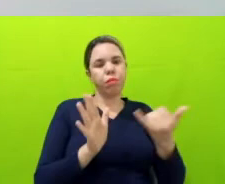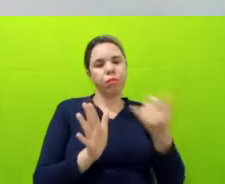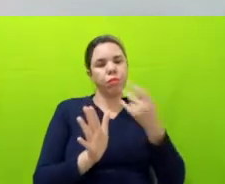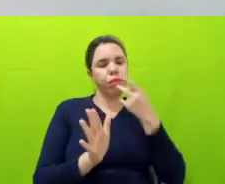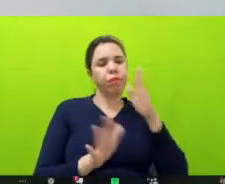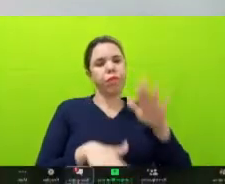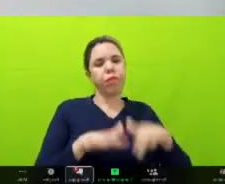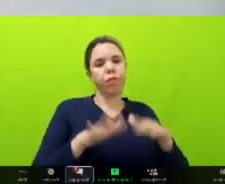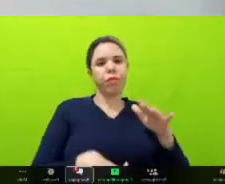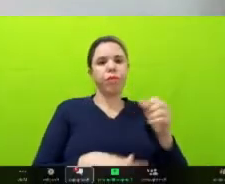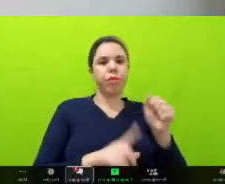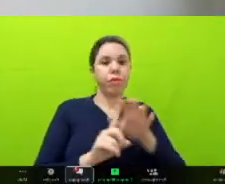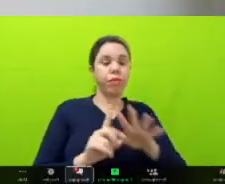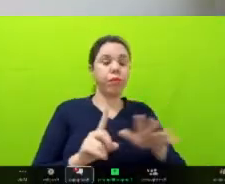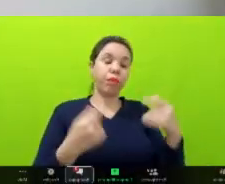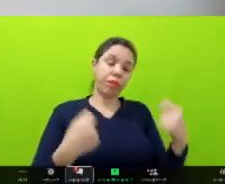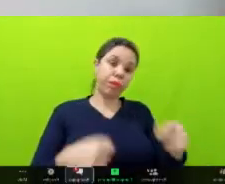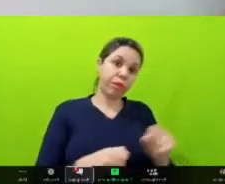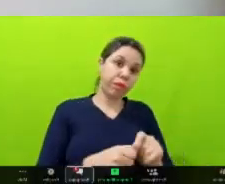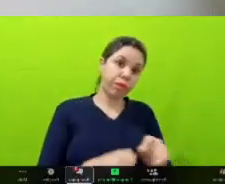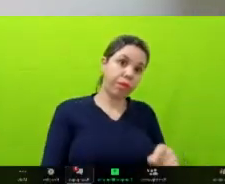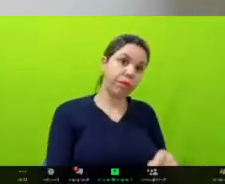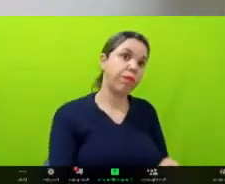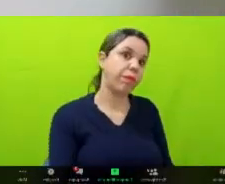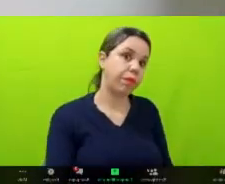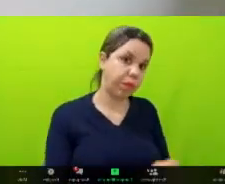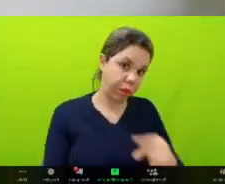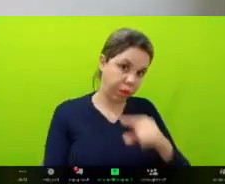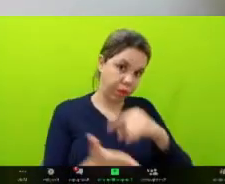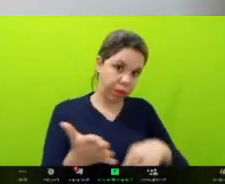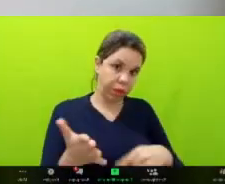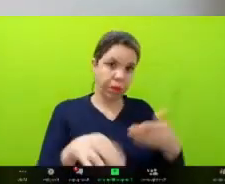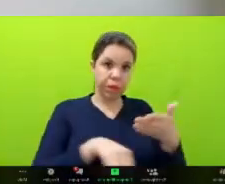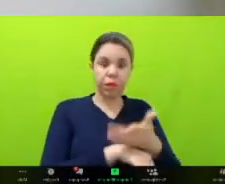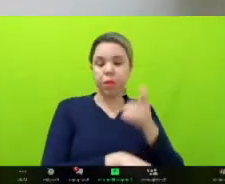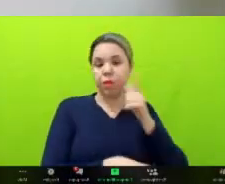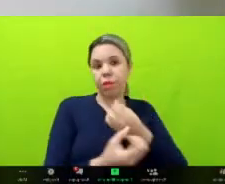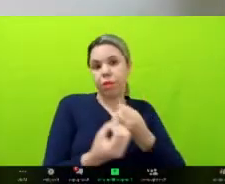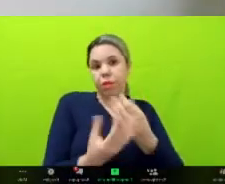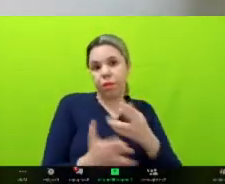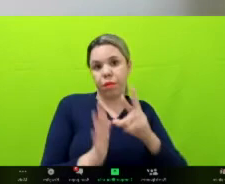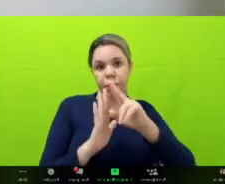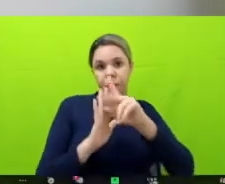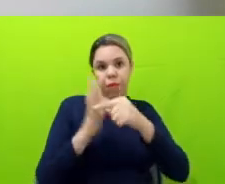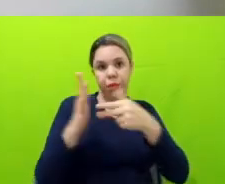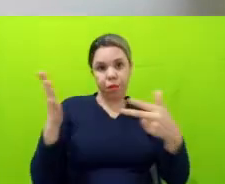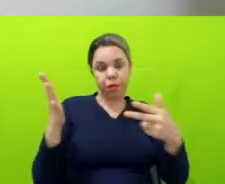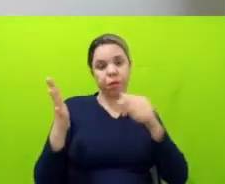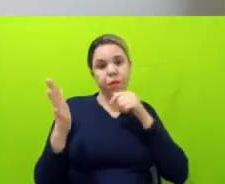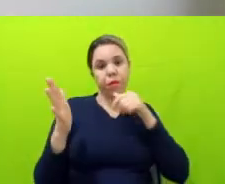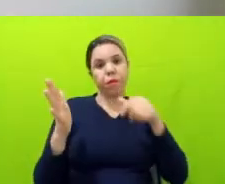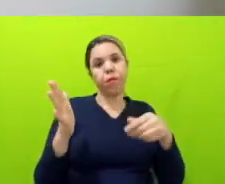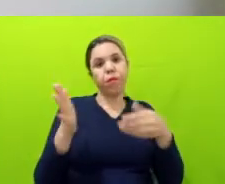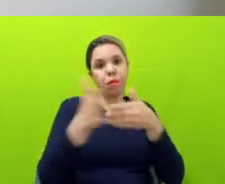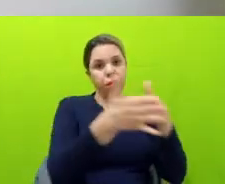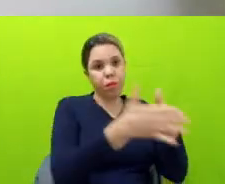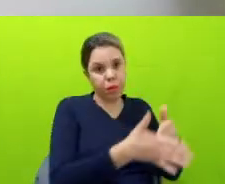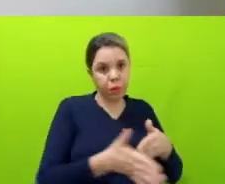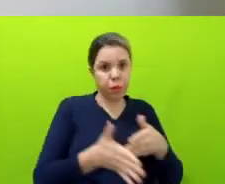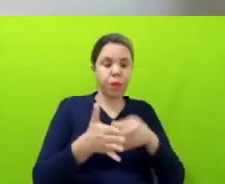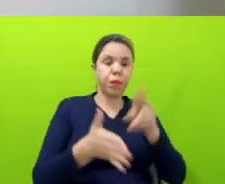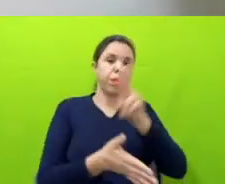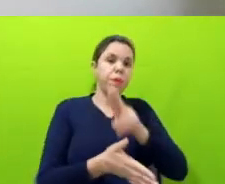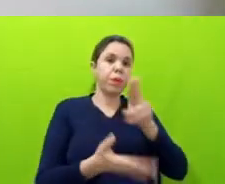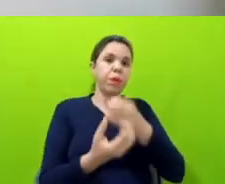cooperação para acesso a essas informações, uma série de cláusulas ali restritivas em relação ao uso dessa informação posteriormente,